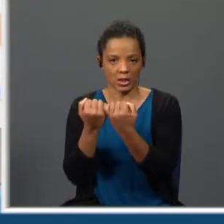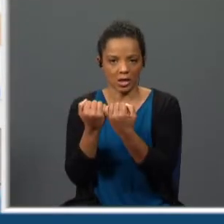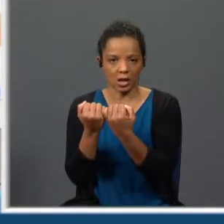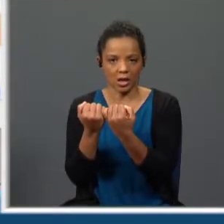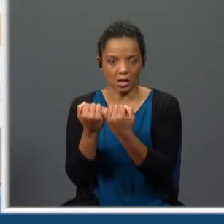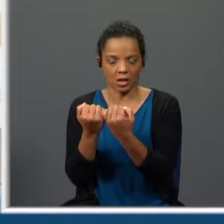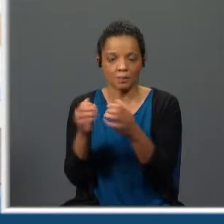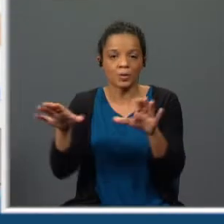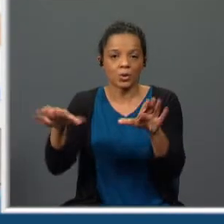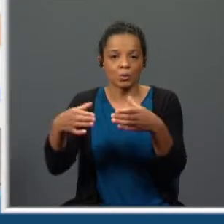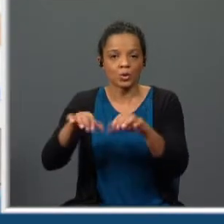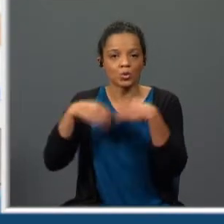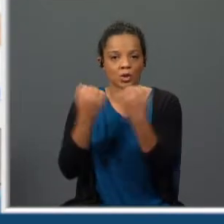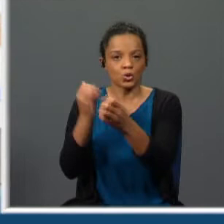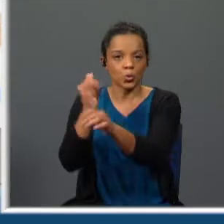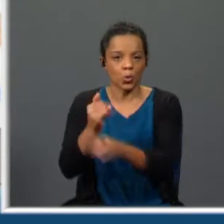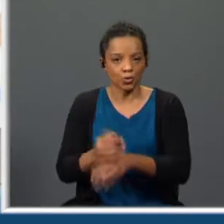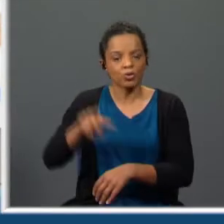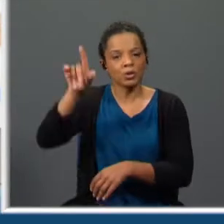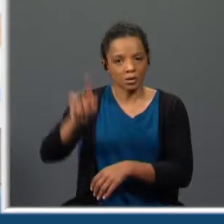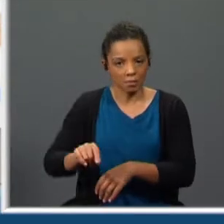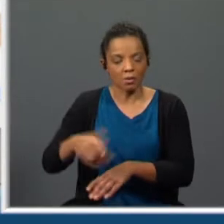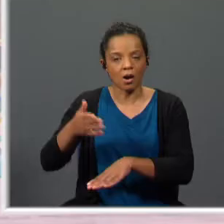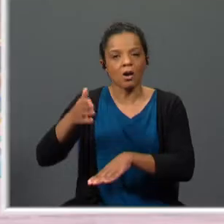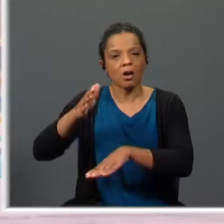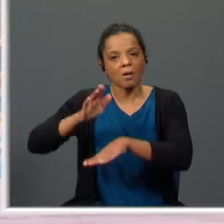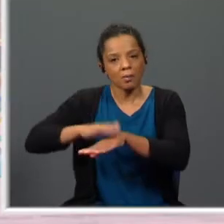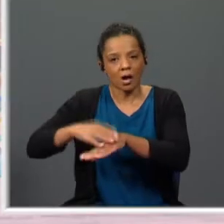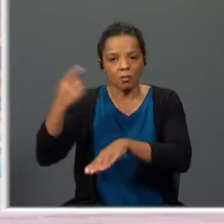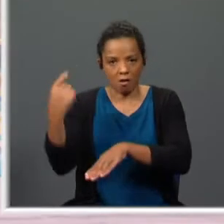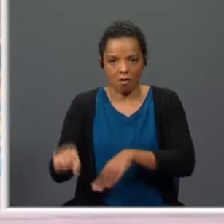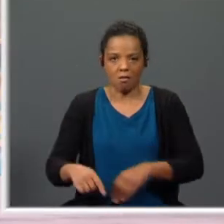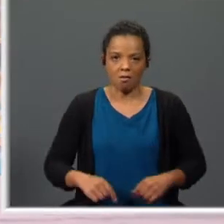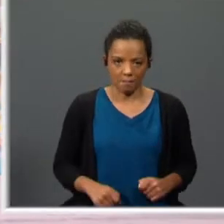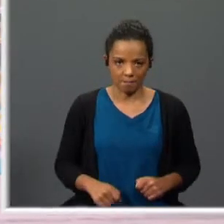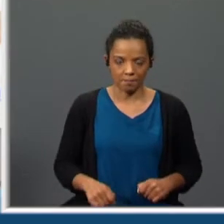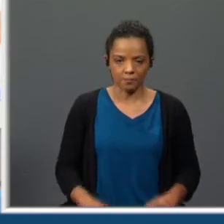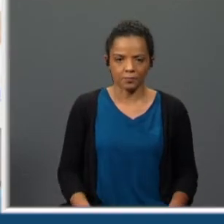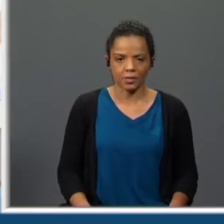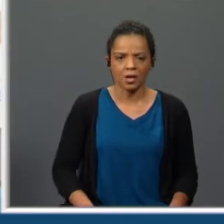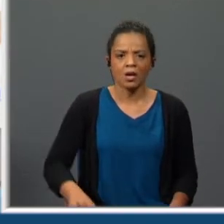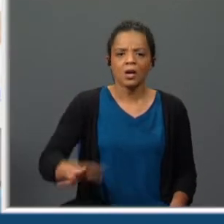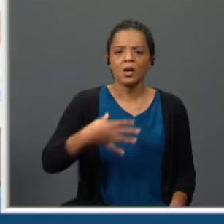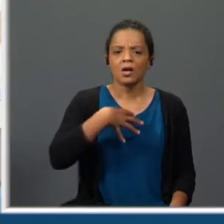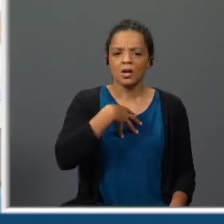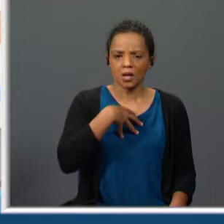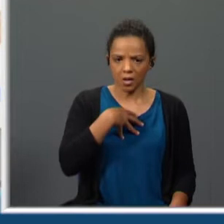outros grupos sociais igualmente condenáveis continuamos então eu sou